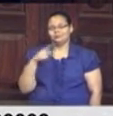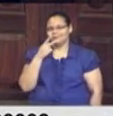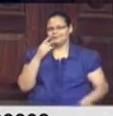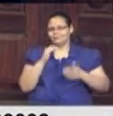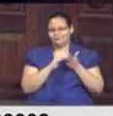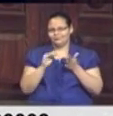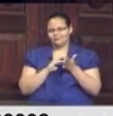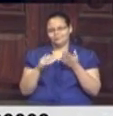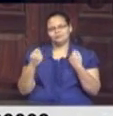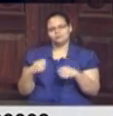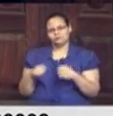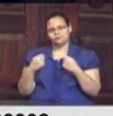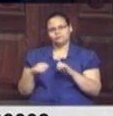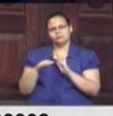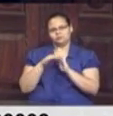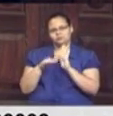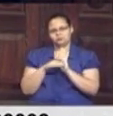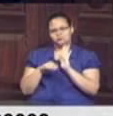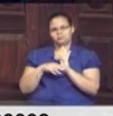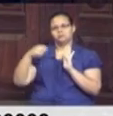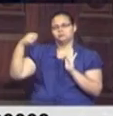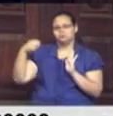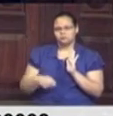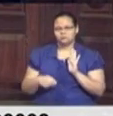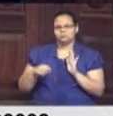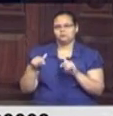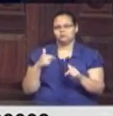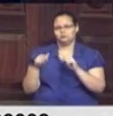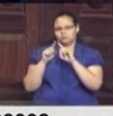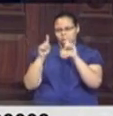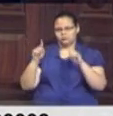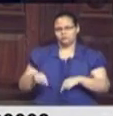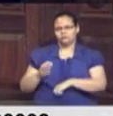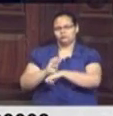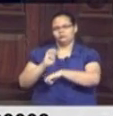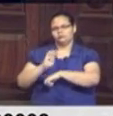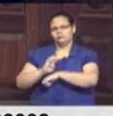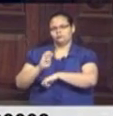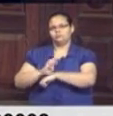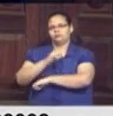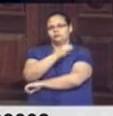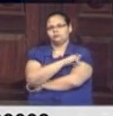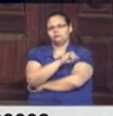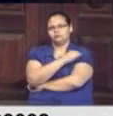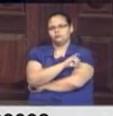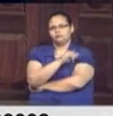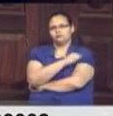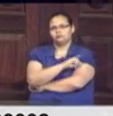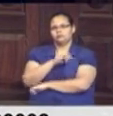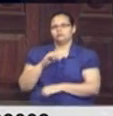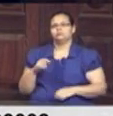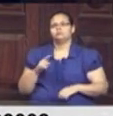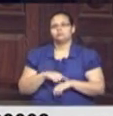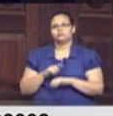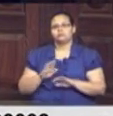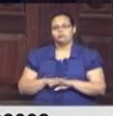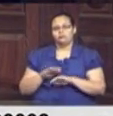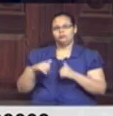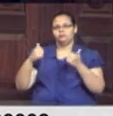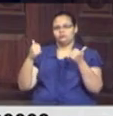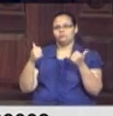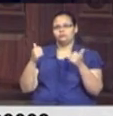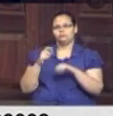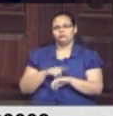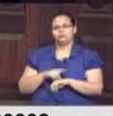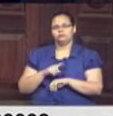que eram duras com a população e com o servidor, para que o Estado do Rio de Janeiro pudesse viver tempos melhores. Está aí os tempos